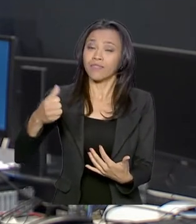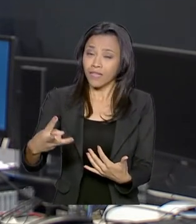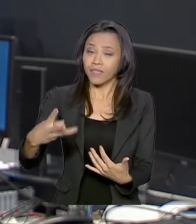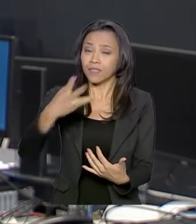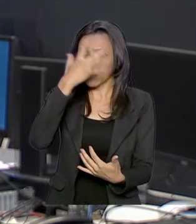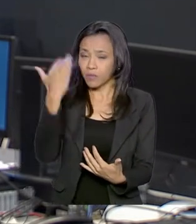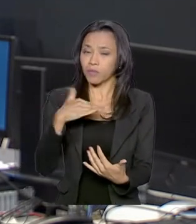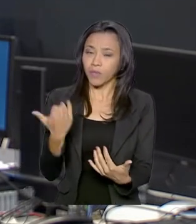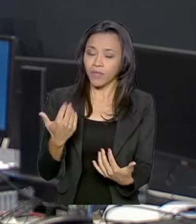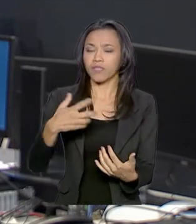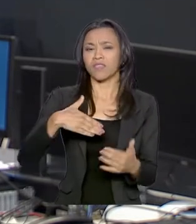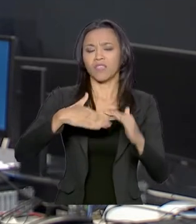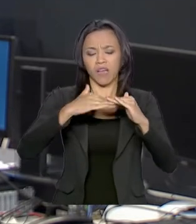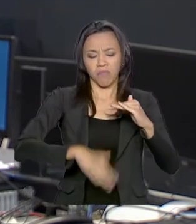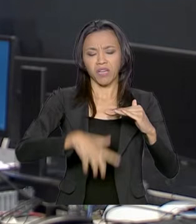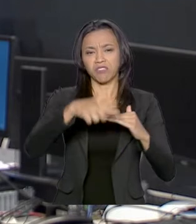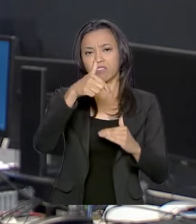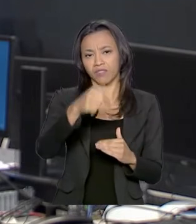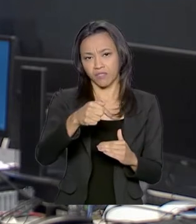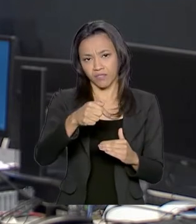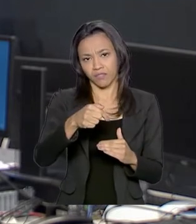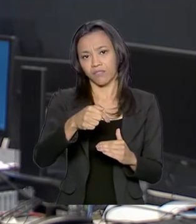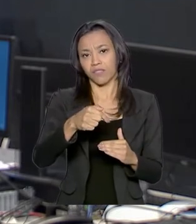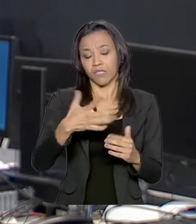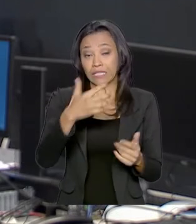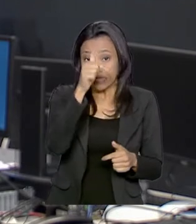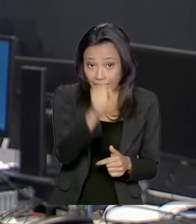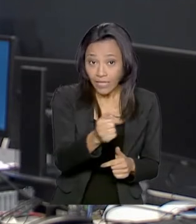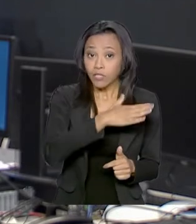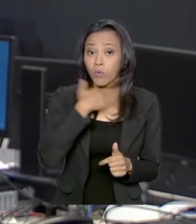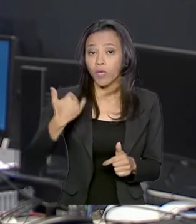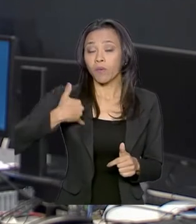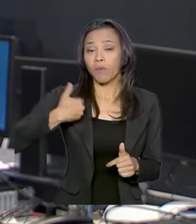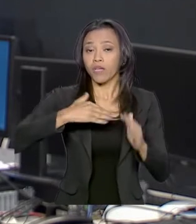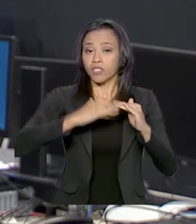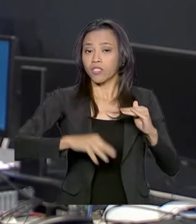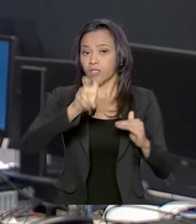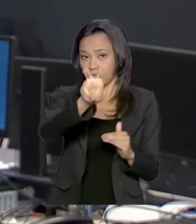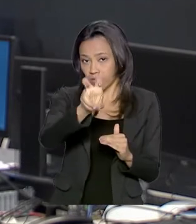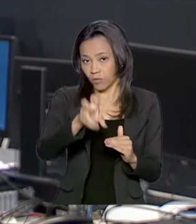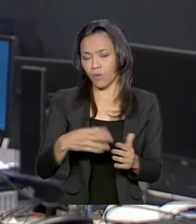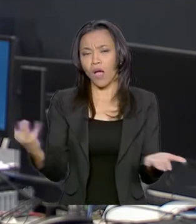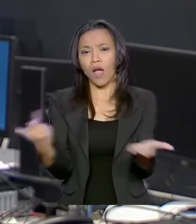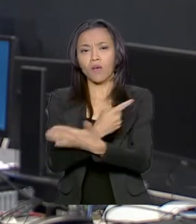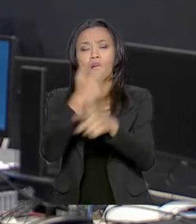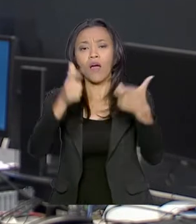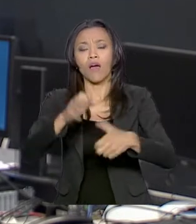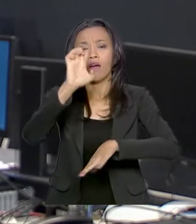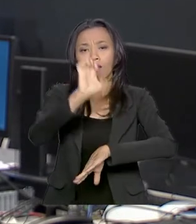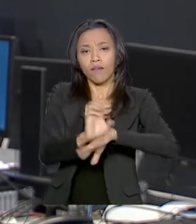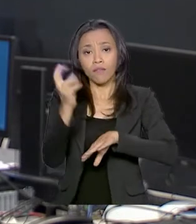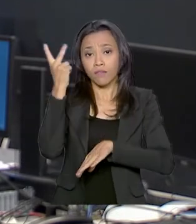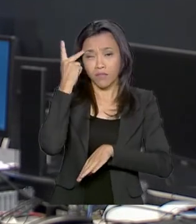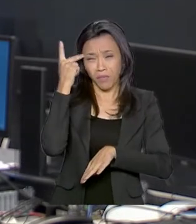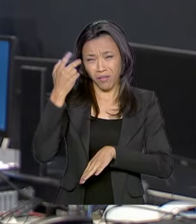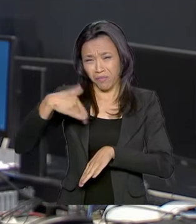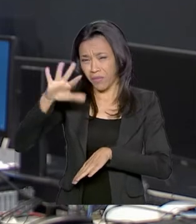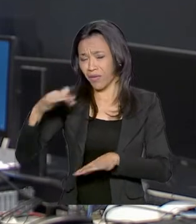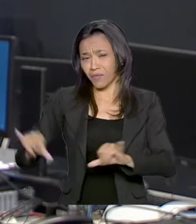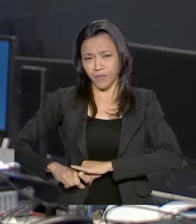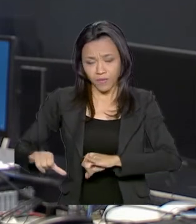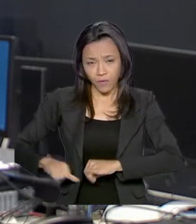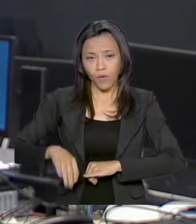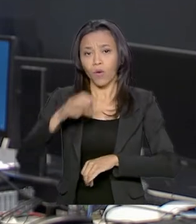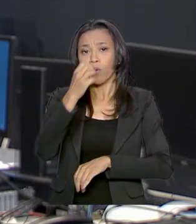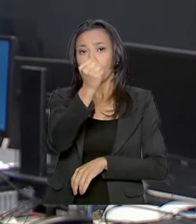óbitos em menores de 5 anos de idade. 12 das mortes aconteceram em São Paulo, que é o estado que mais sofre com a doença. Já são